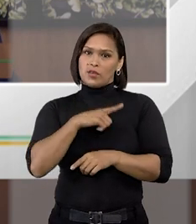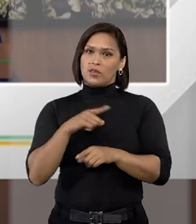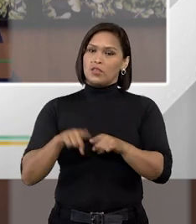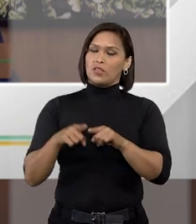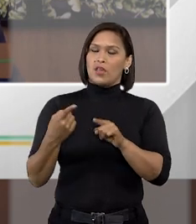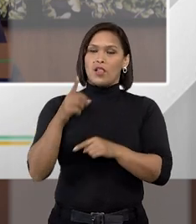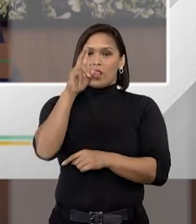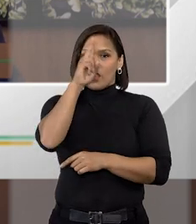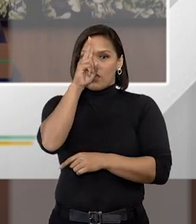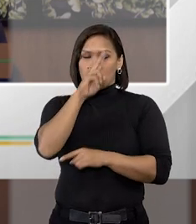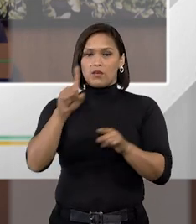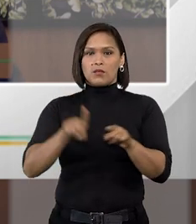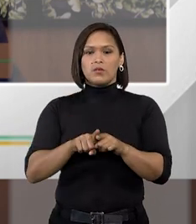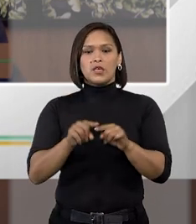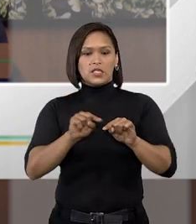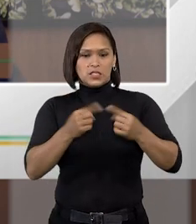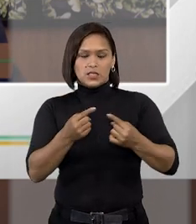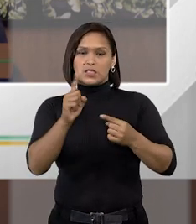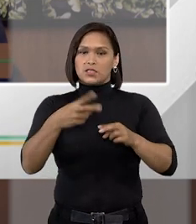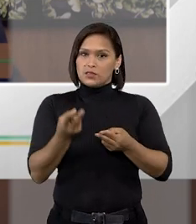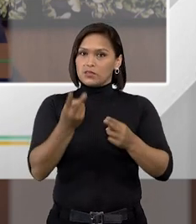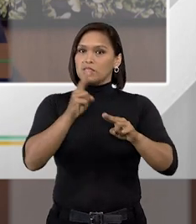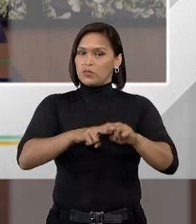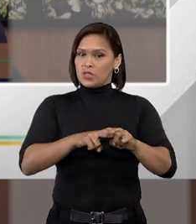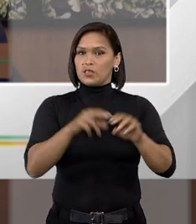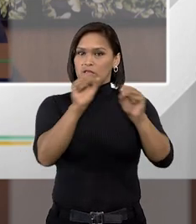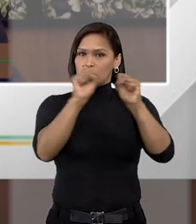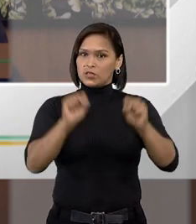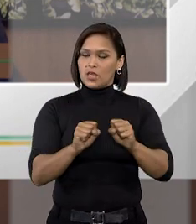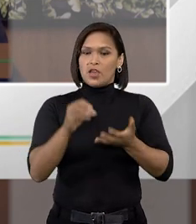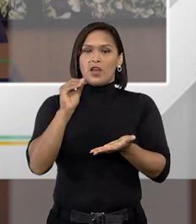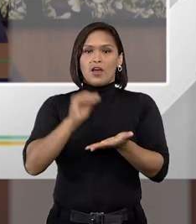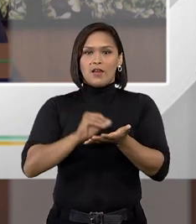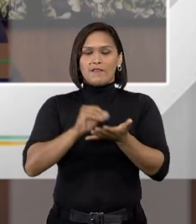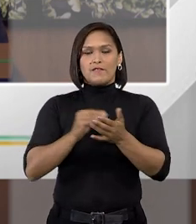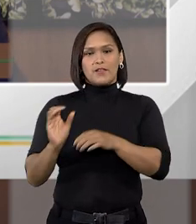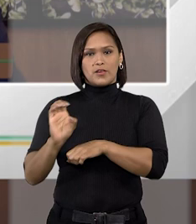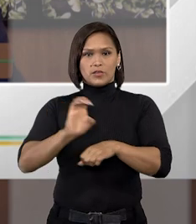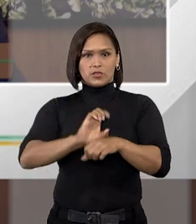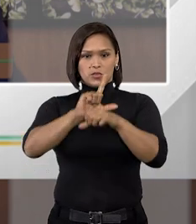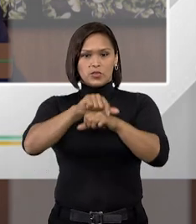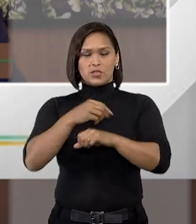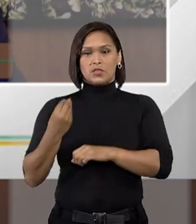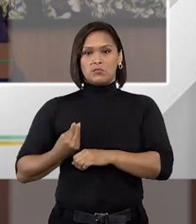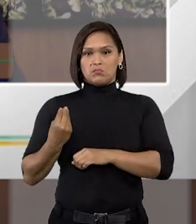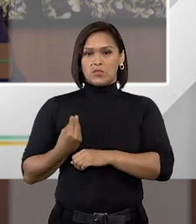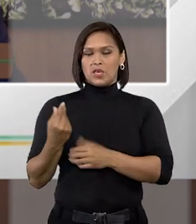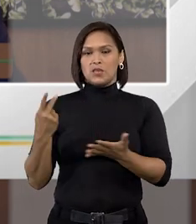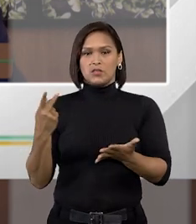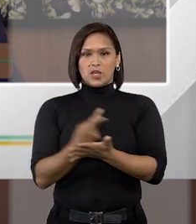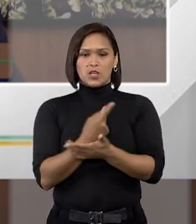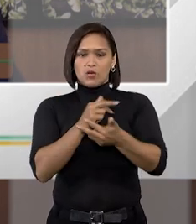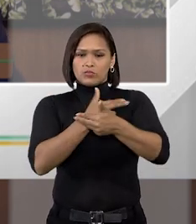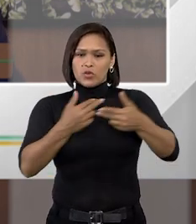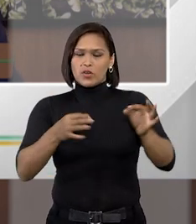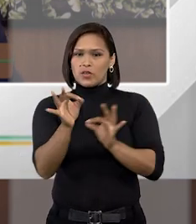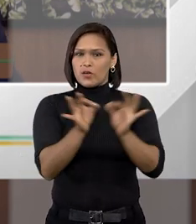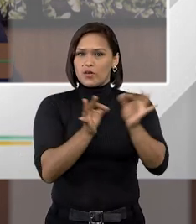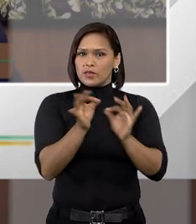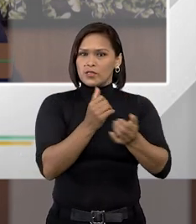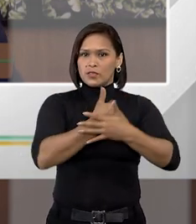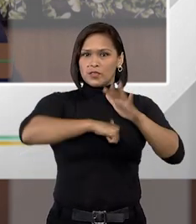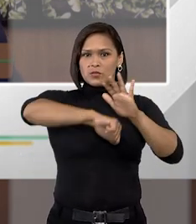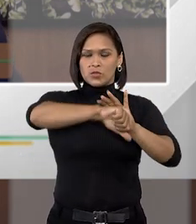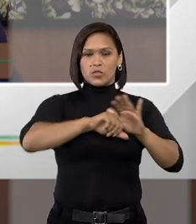novamente lembrando que são nas penitenciárias e por conta da ausência do Estado que se gestaram grandes organizações